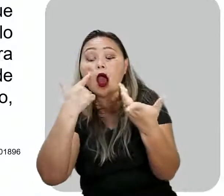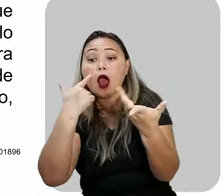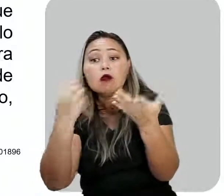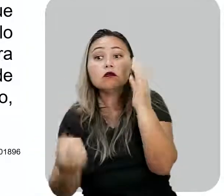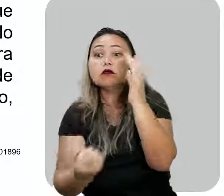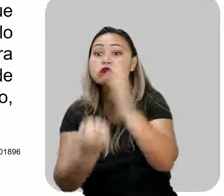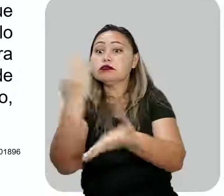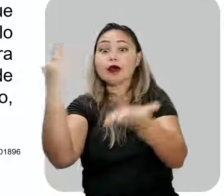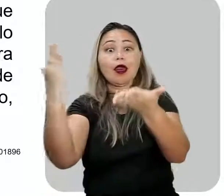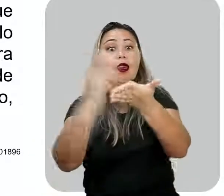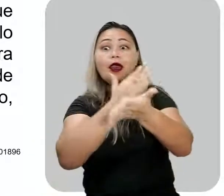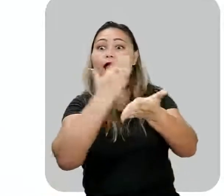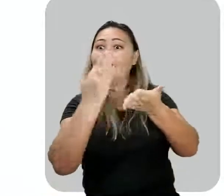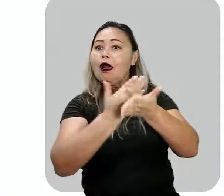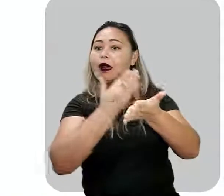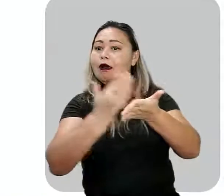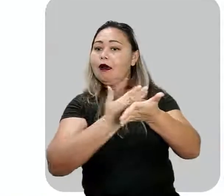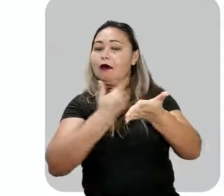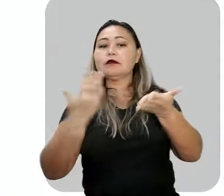sua obra.